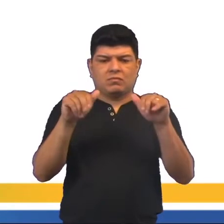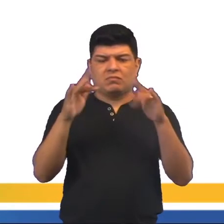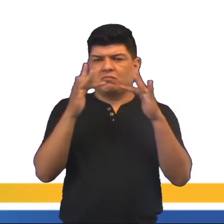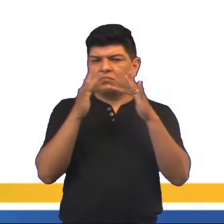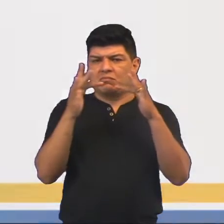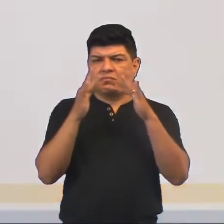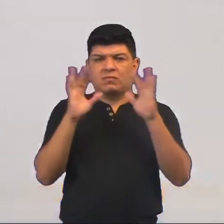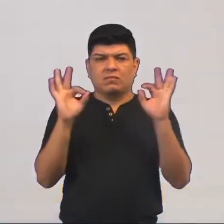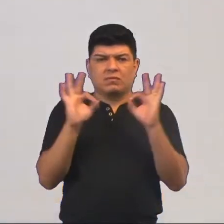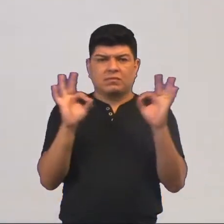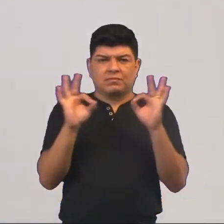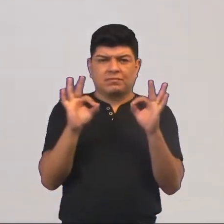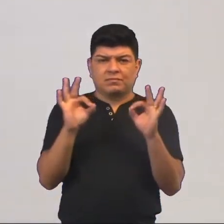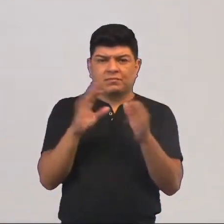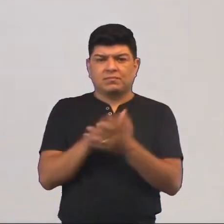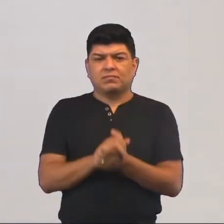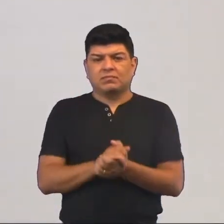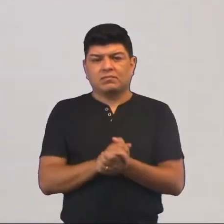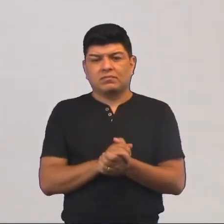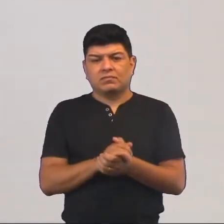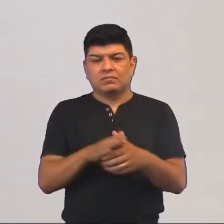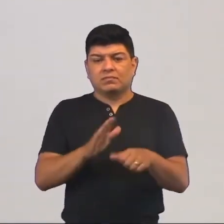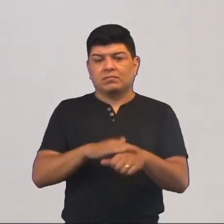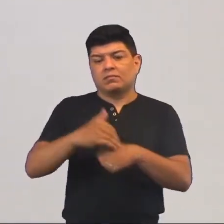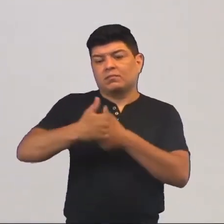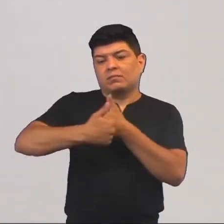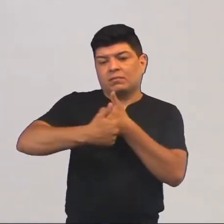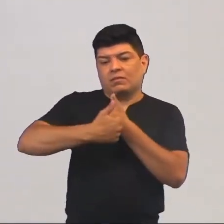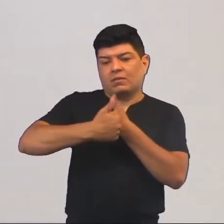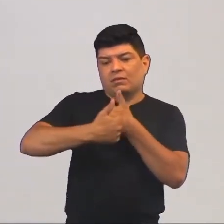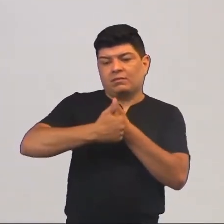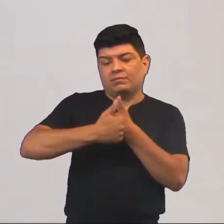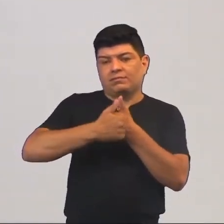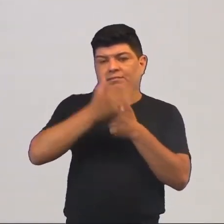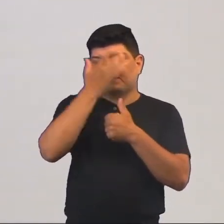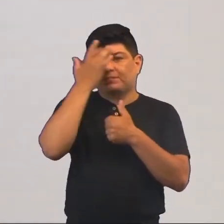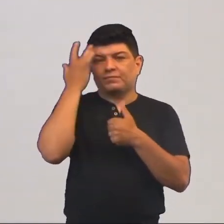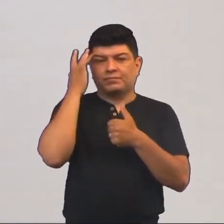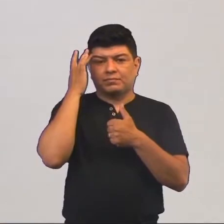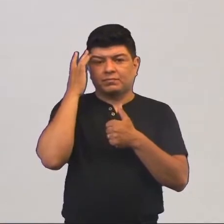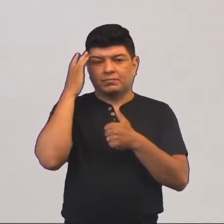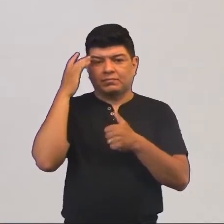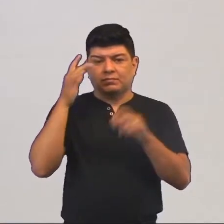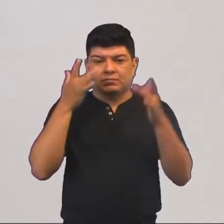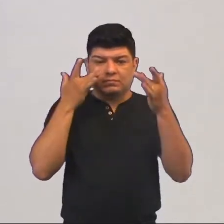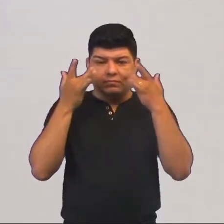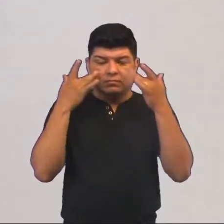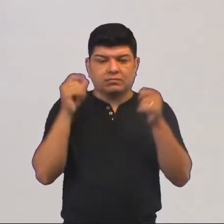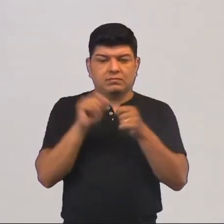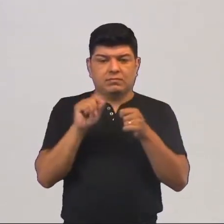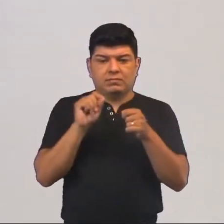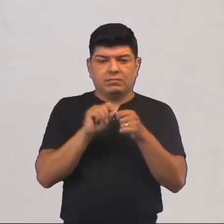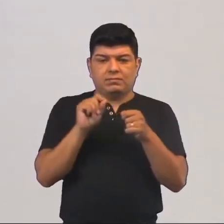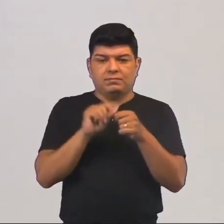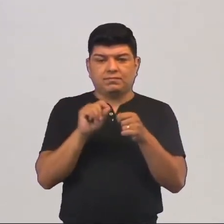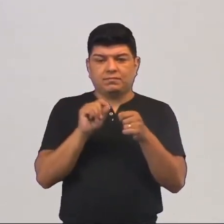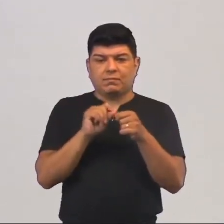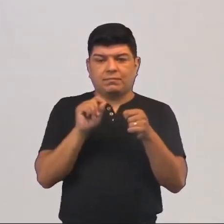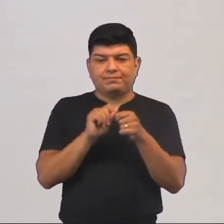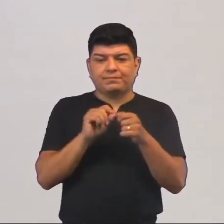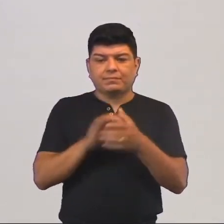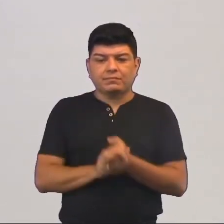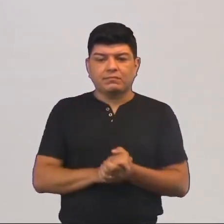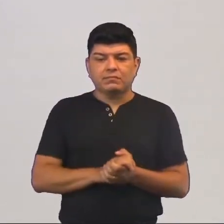contato com ela, é aquela parte ali mais próxima do público, né? Quando o teatro é feito com uma